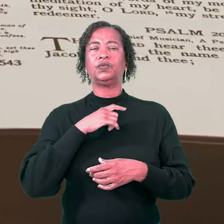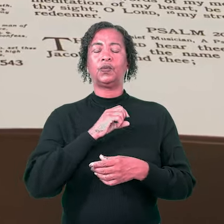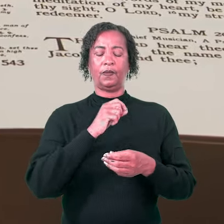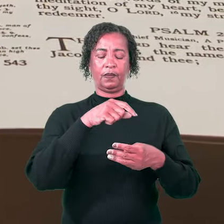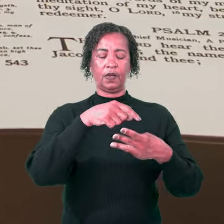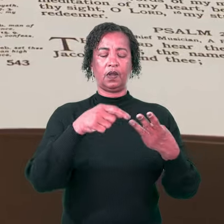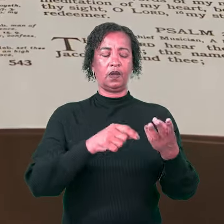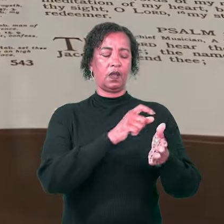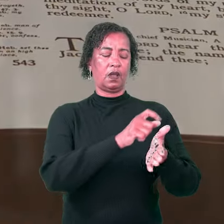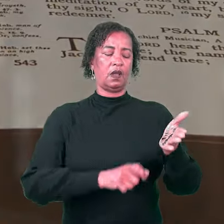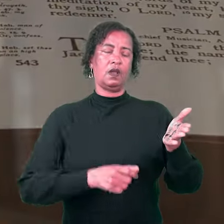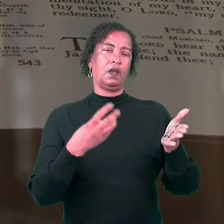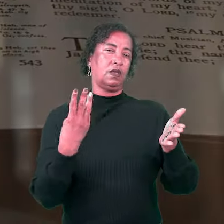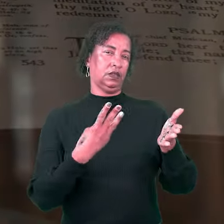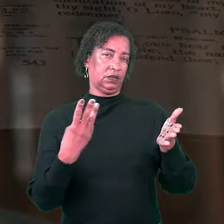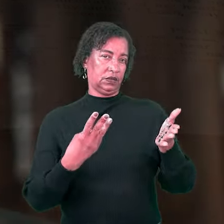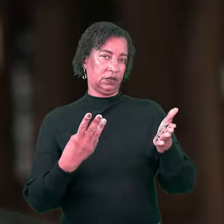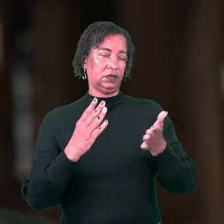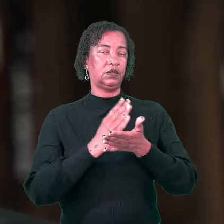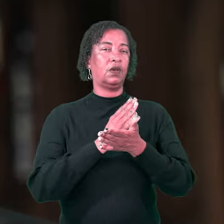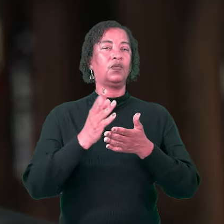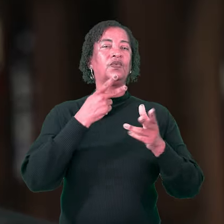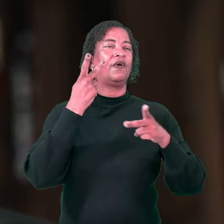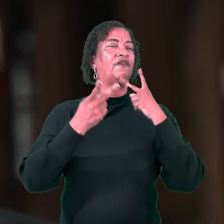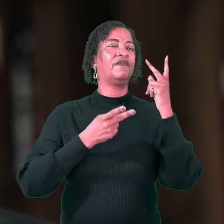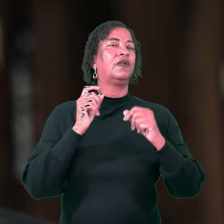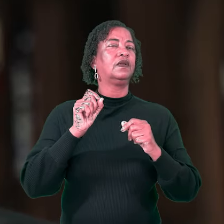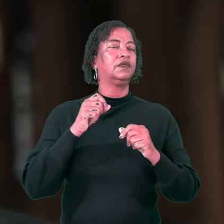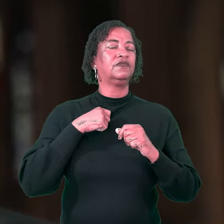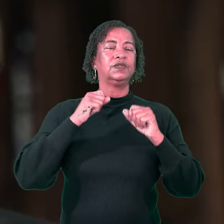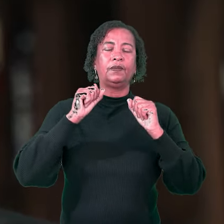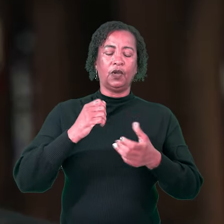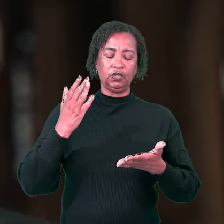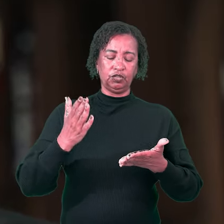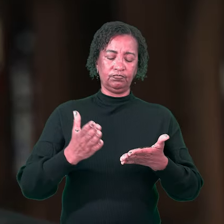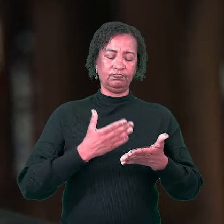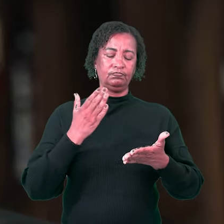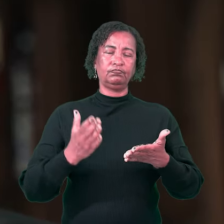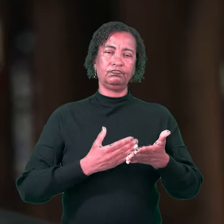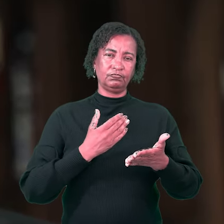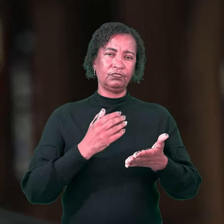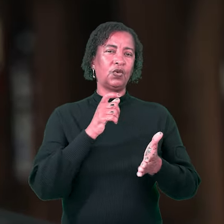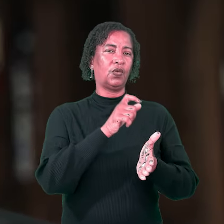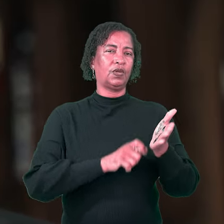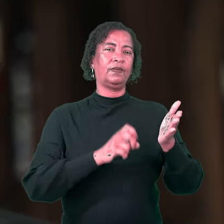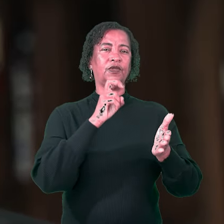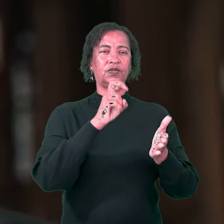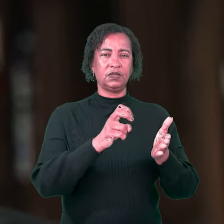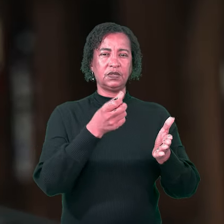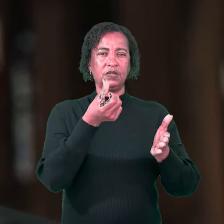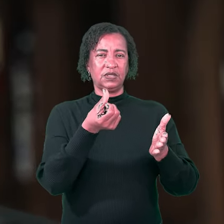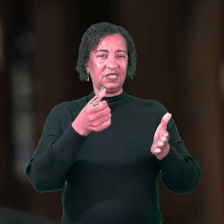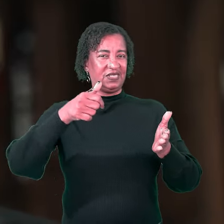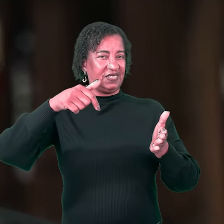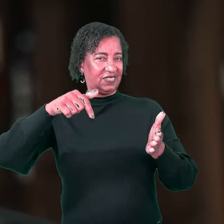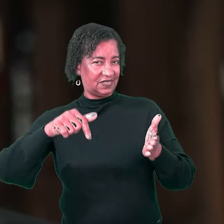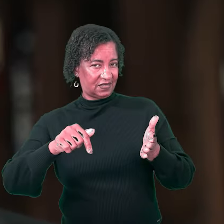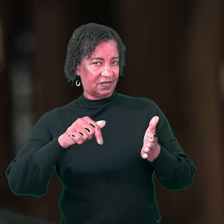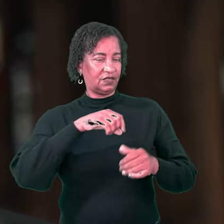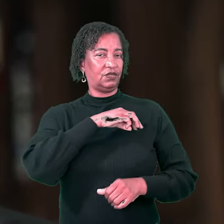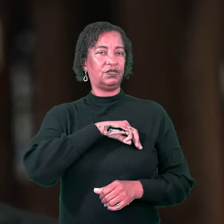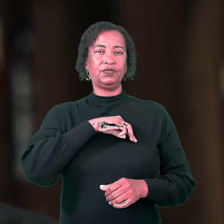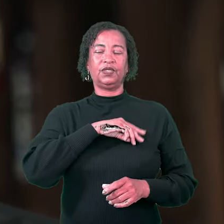capítulos. Alguns pregadores até dizem que você pode destacar as páginas dos capítulos 5, 6 e 7 de Mateus e jogar